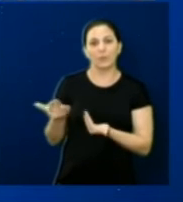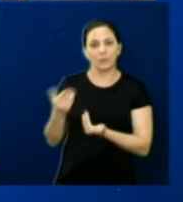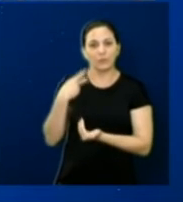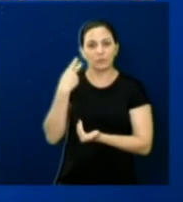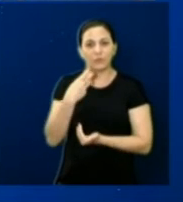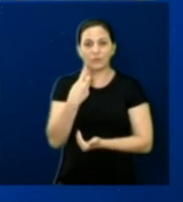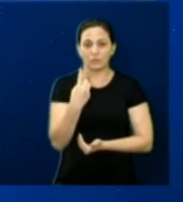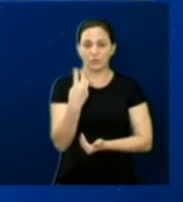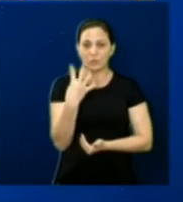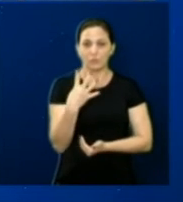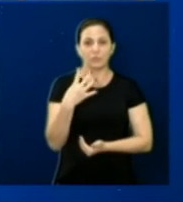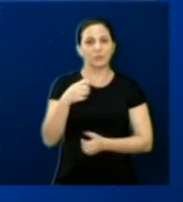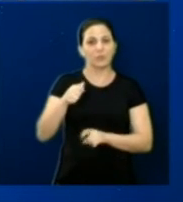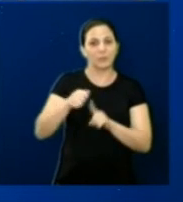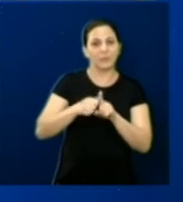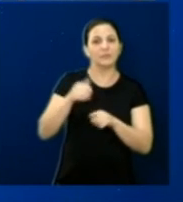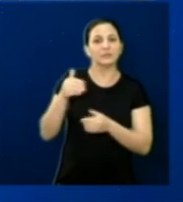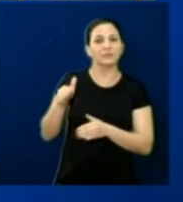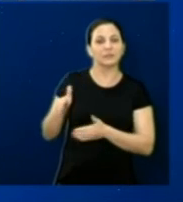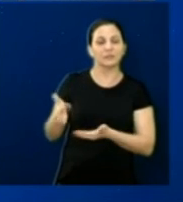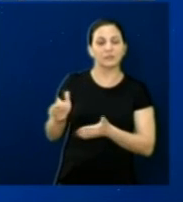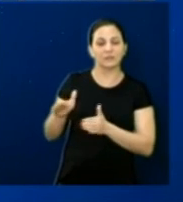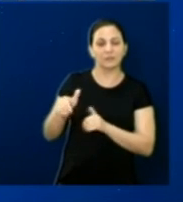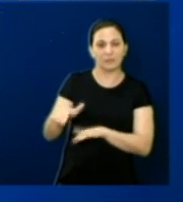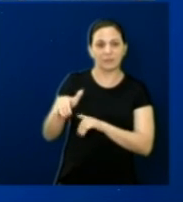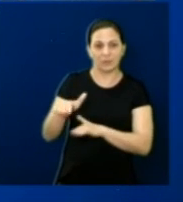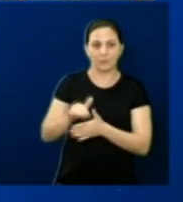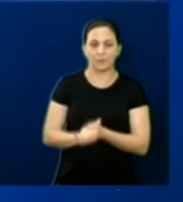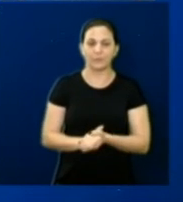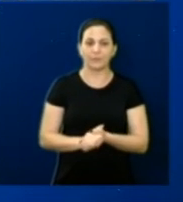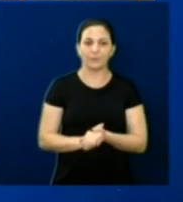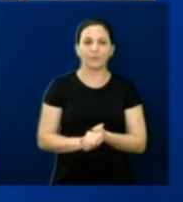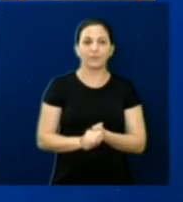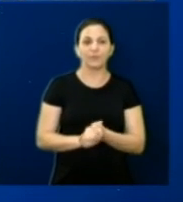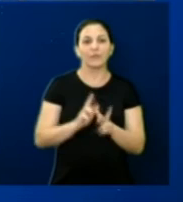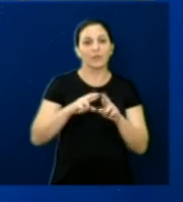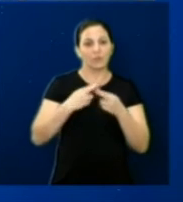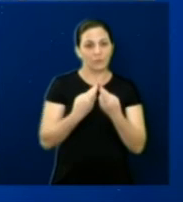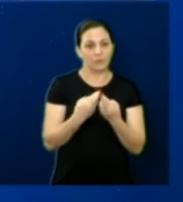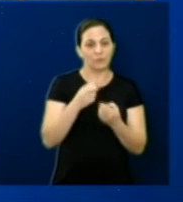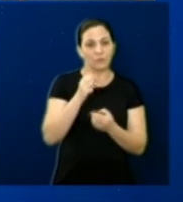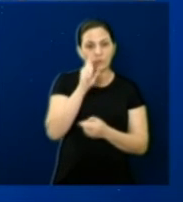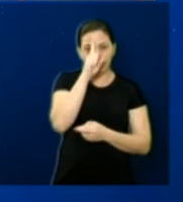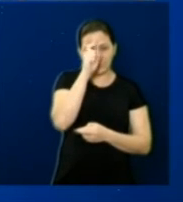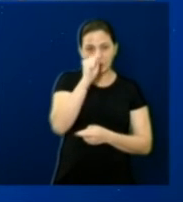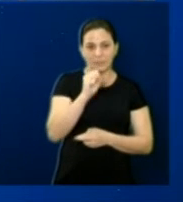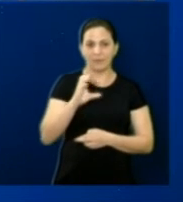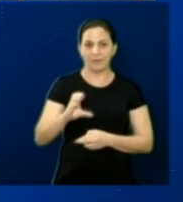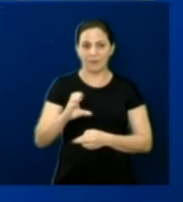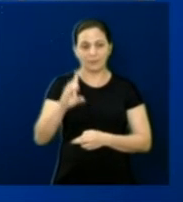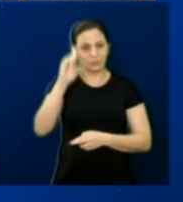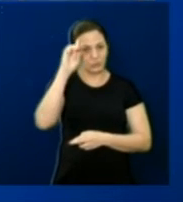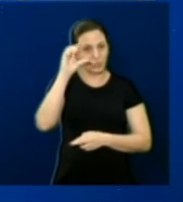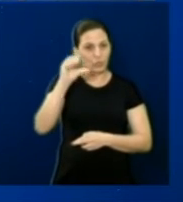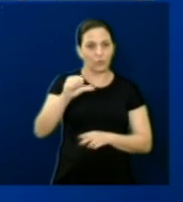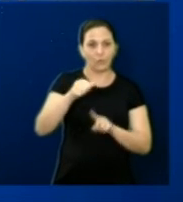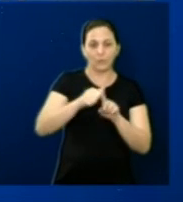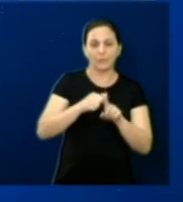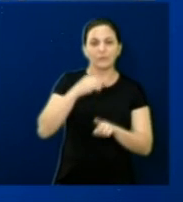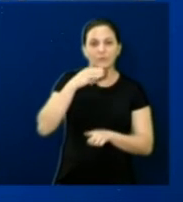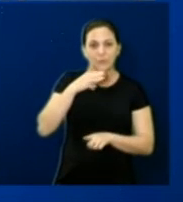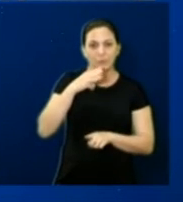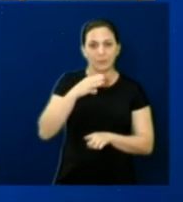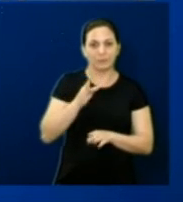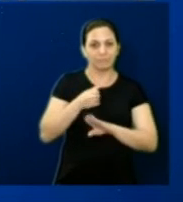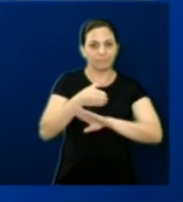14 de setembro. Próximas quatro fotos foi a reunião na Santa Casa com os vereadores no dia 9 de março. Em visita à Santa